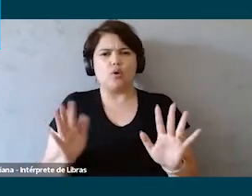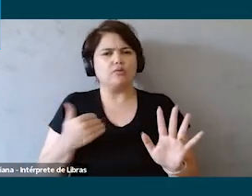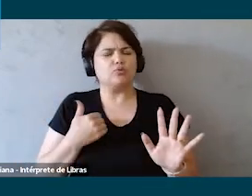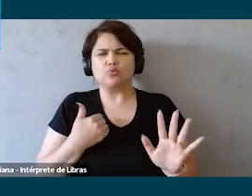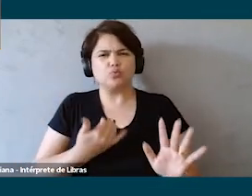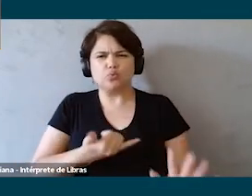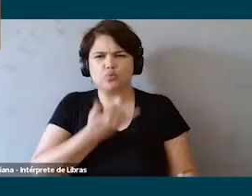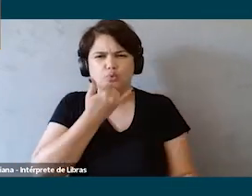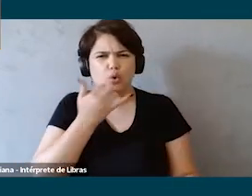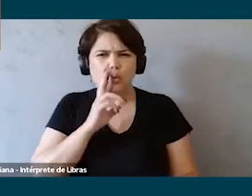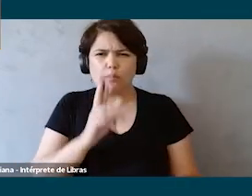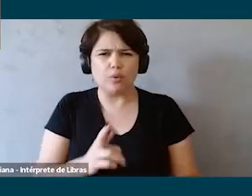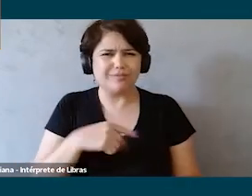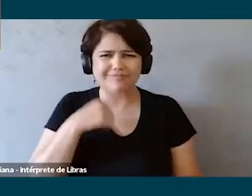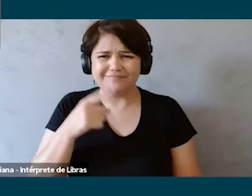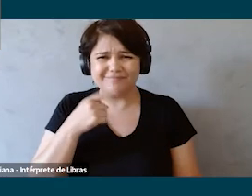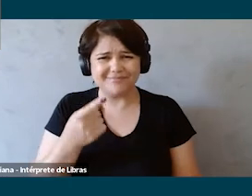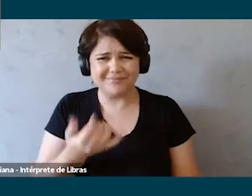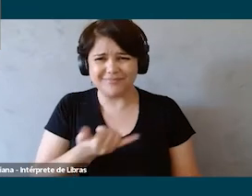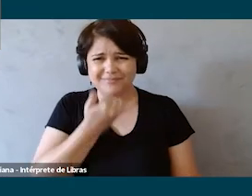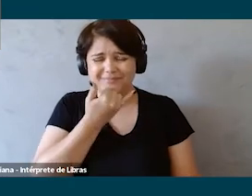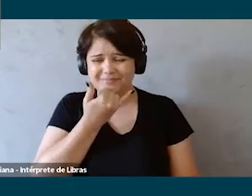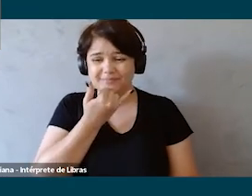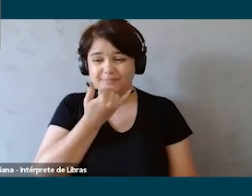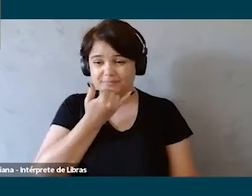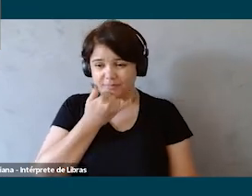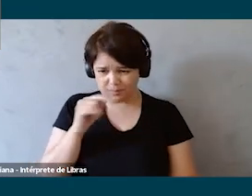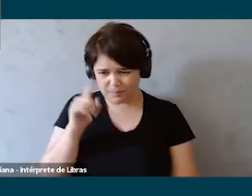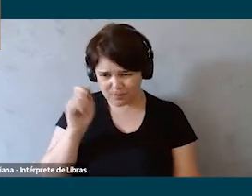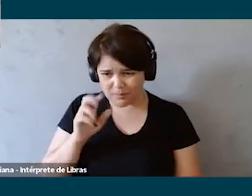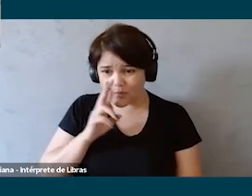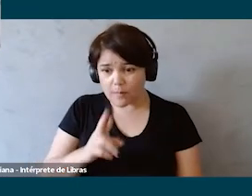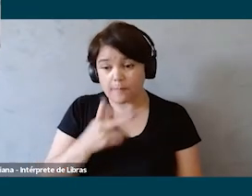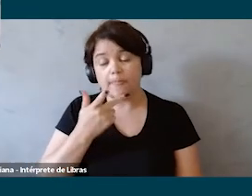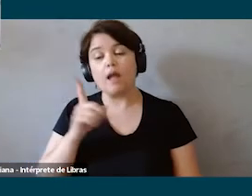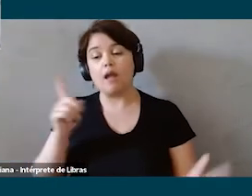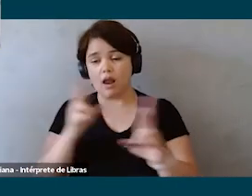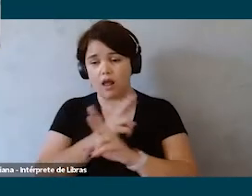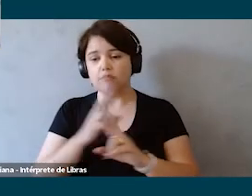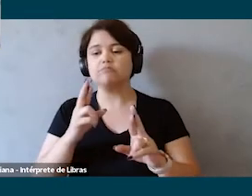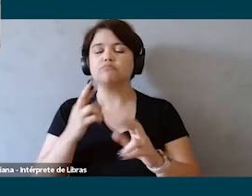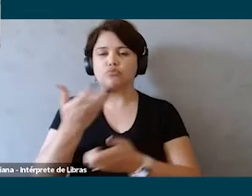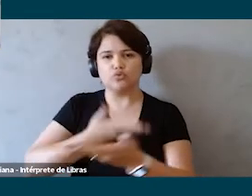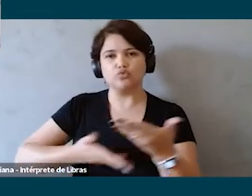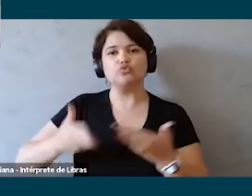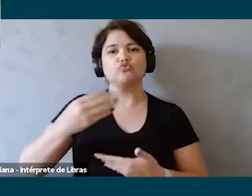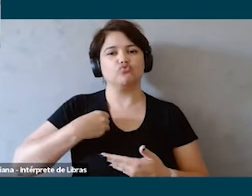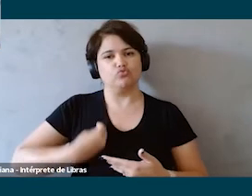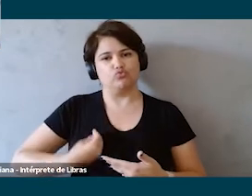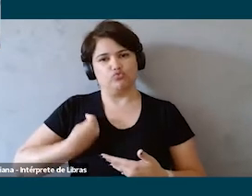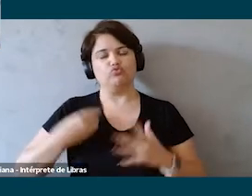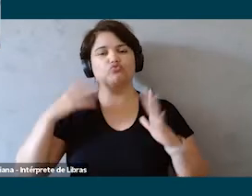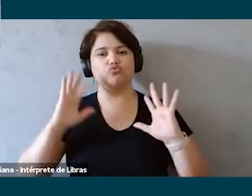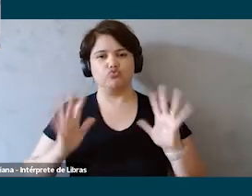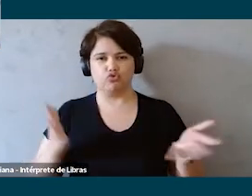Eu não consigo responder aí essa relação já existe nos times nossos